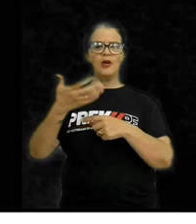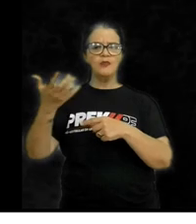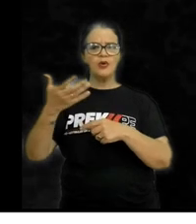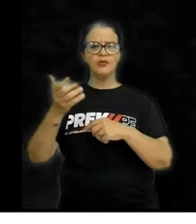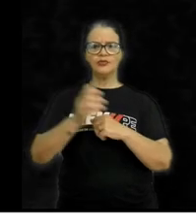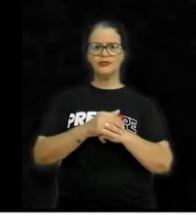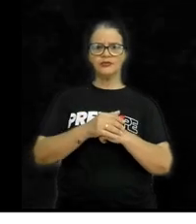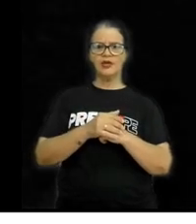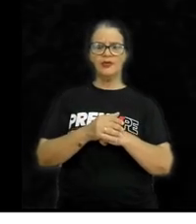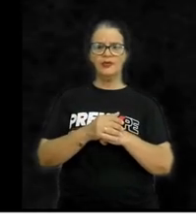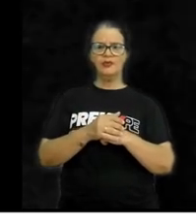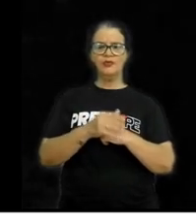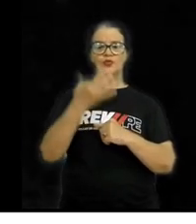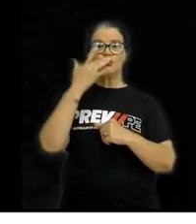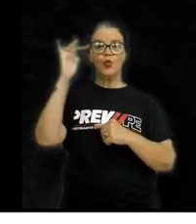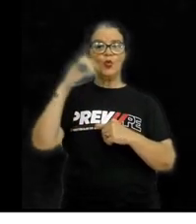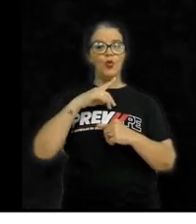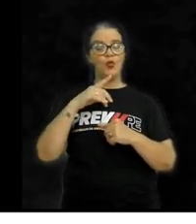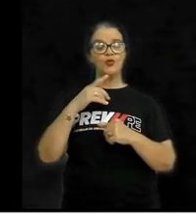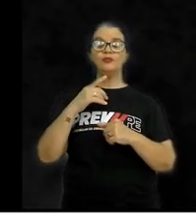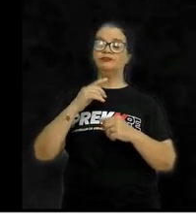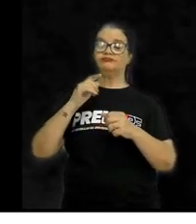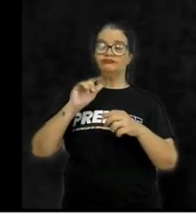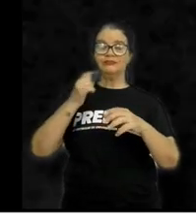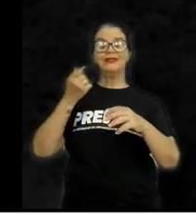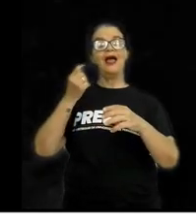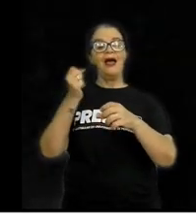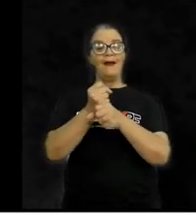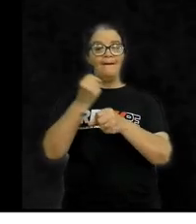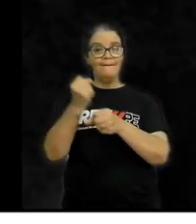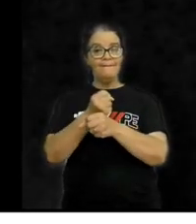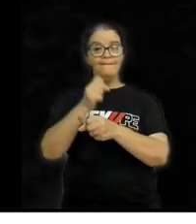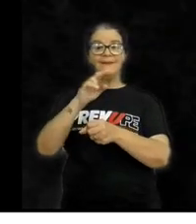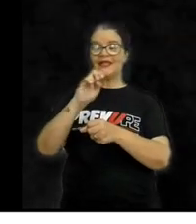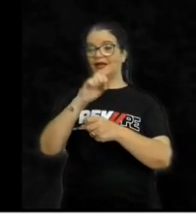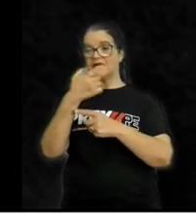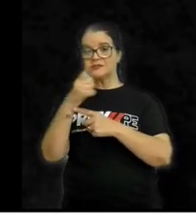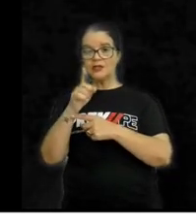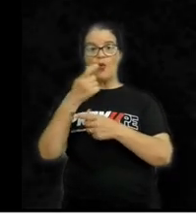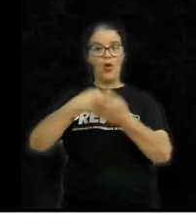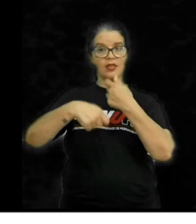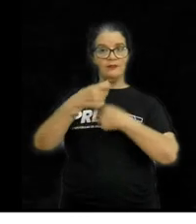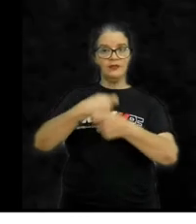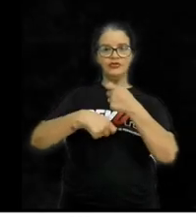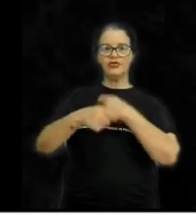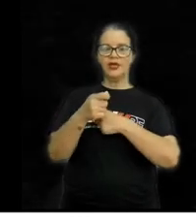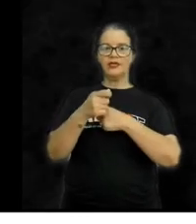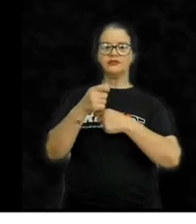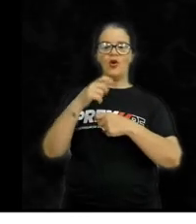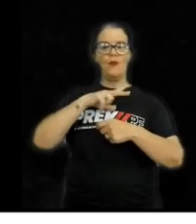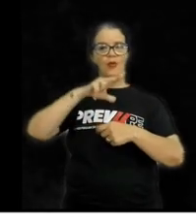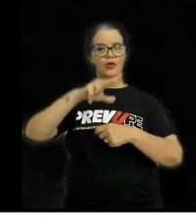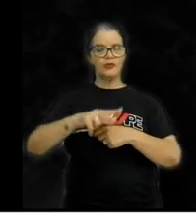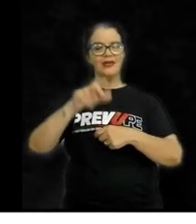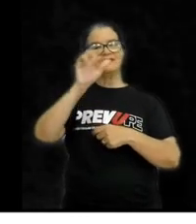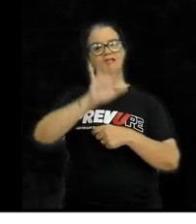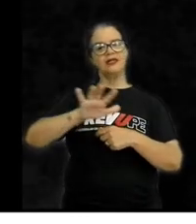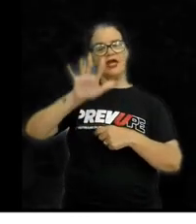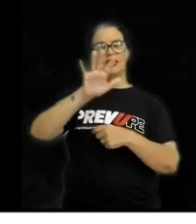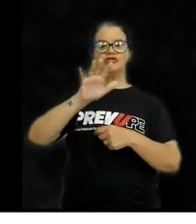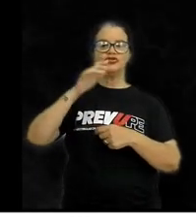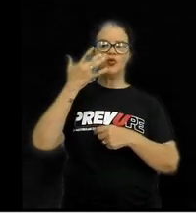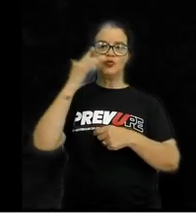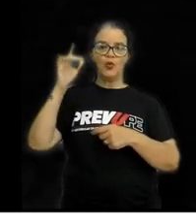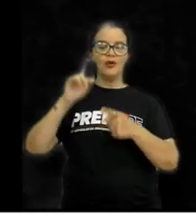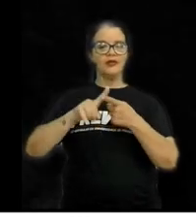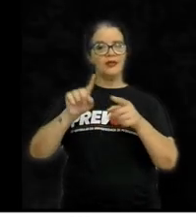do ouro, da mineração, a administração portuguesa na região do